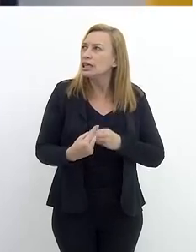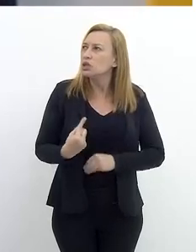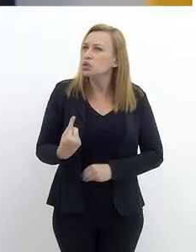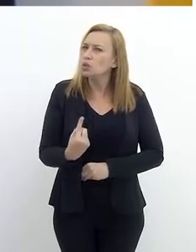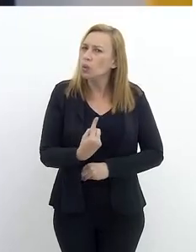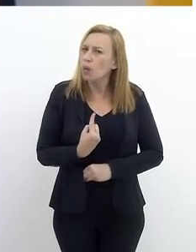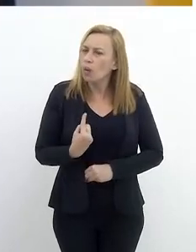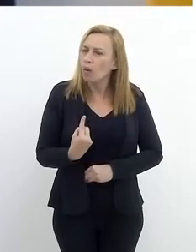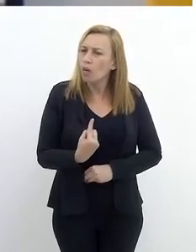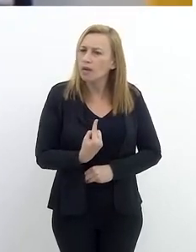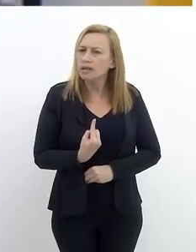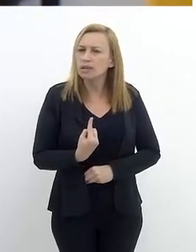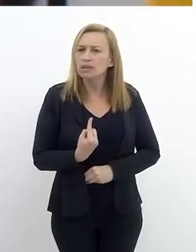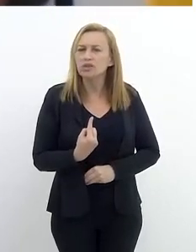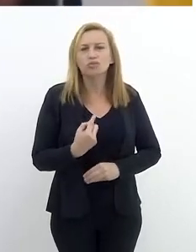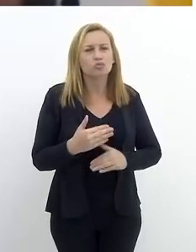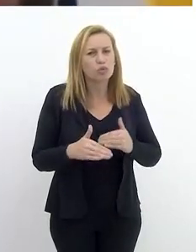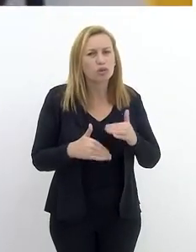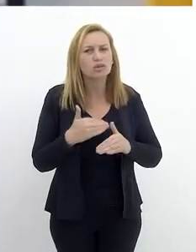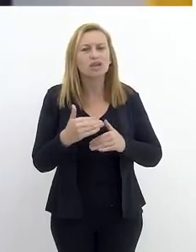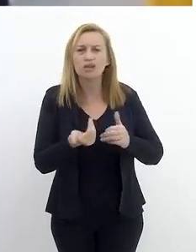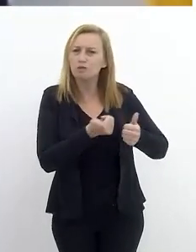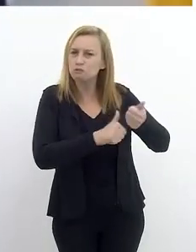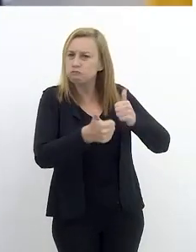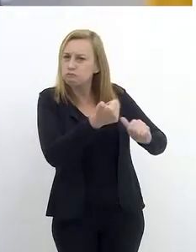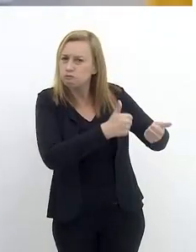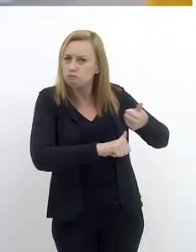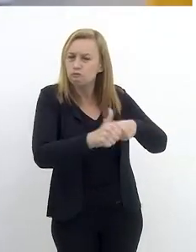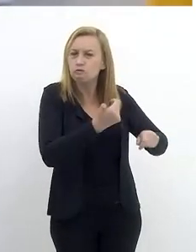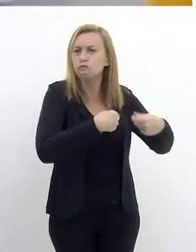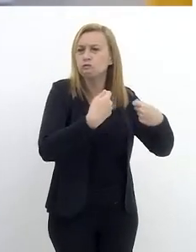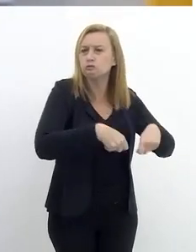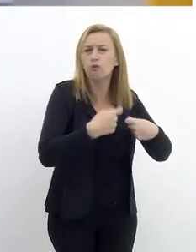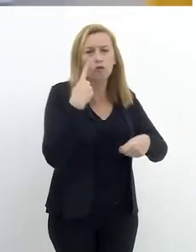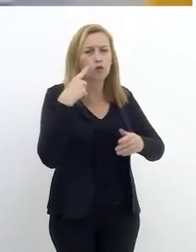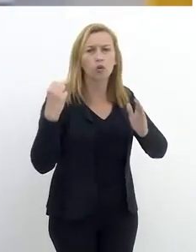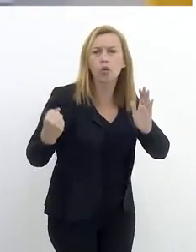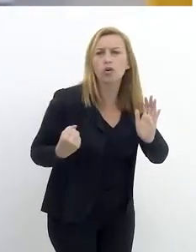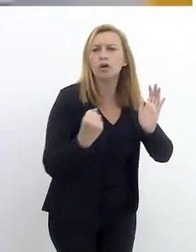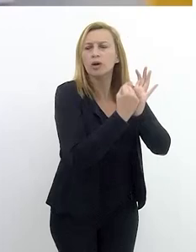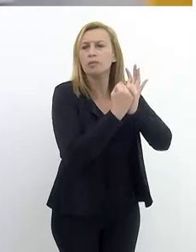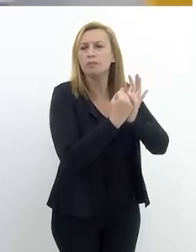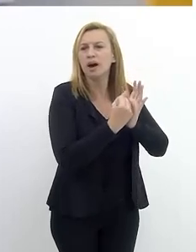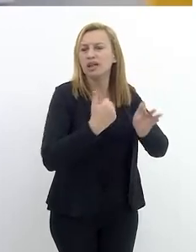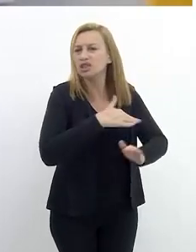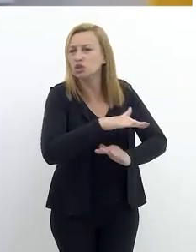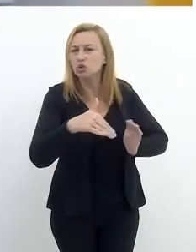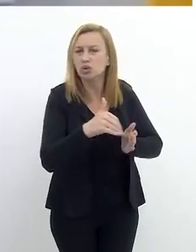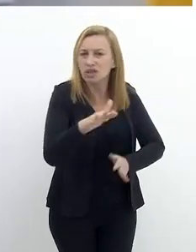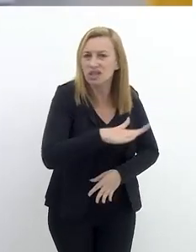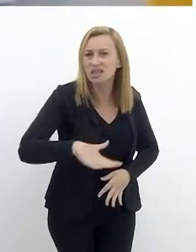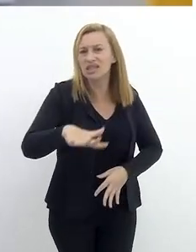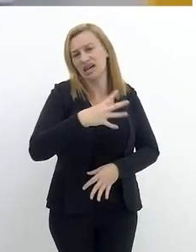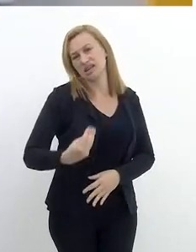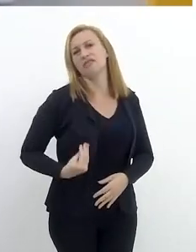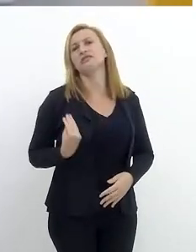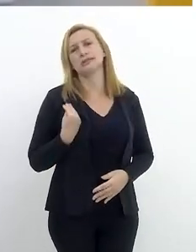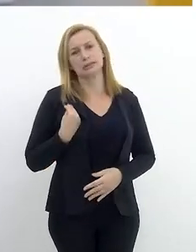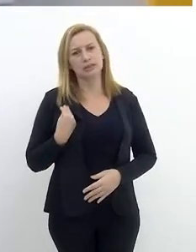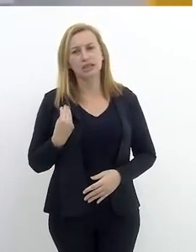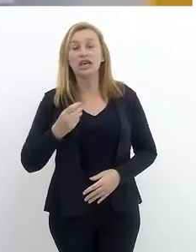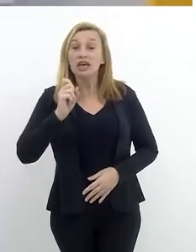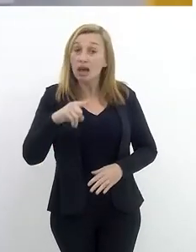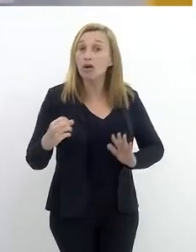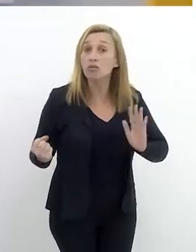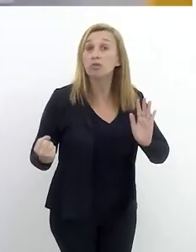a gente fez um processo que a gente chama de avaliação de necessidades e viu que é um impacto em todas as áreas da vida.